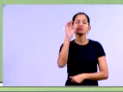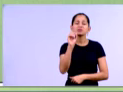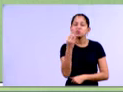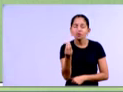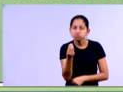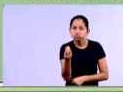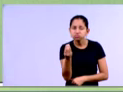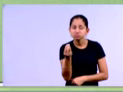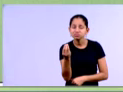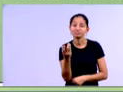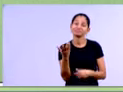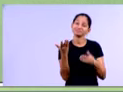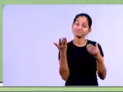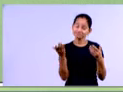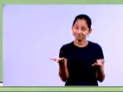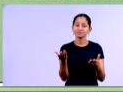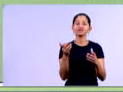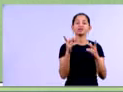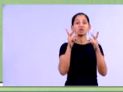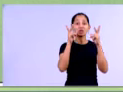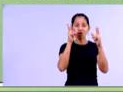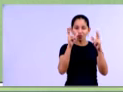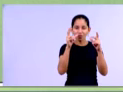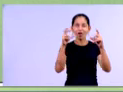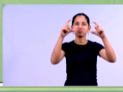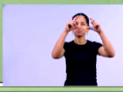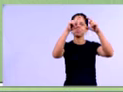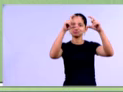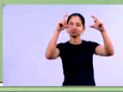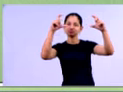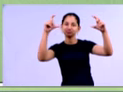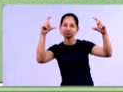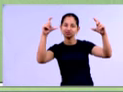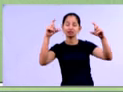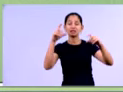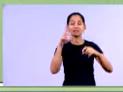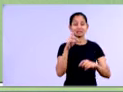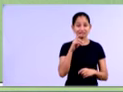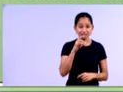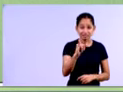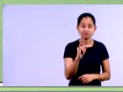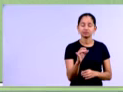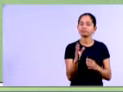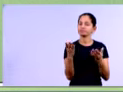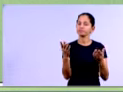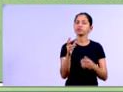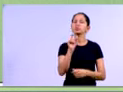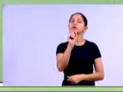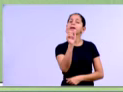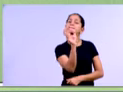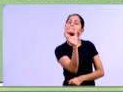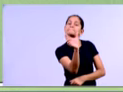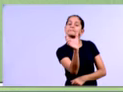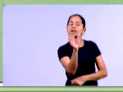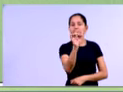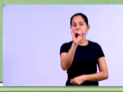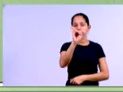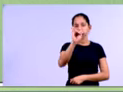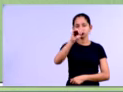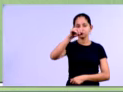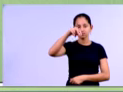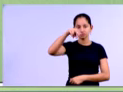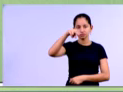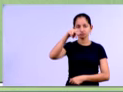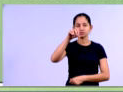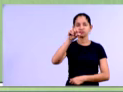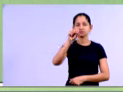fórmula aí. Bom, segundo esse modelo, a empresa estará insolvente, insolvente, ou seja, sem capacidade de